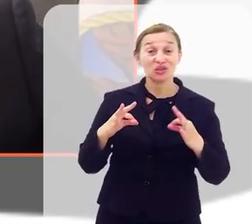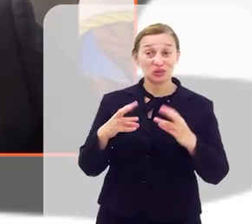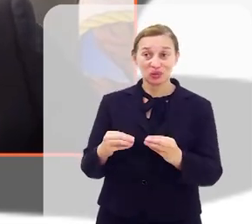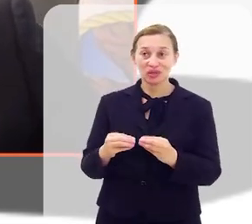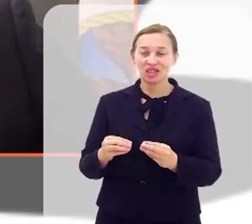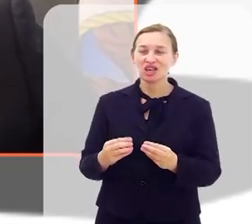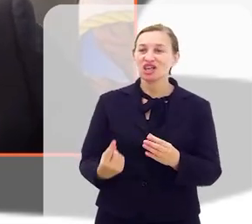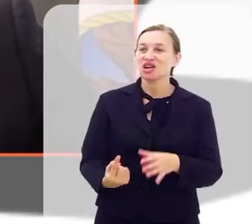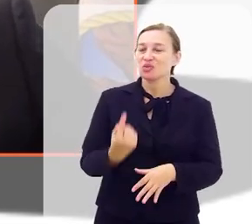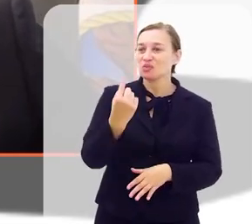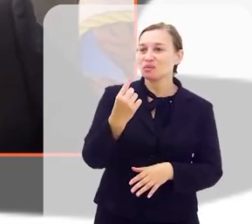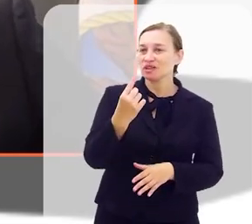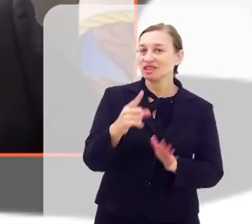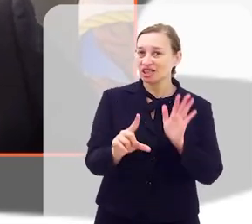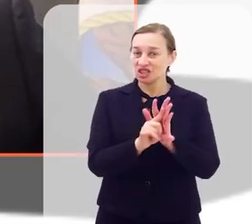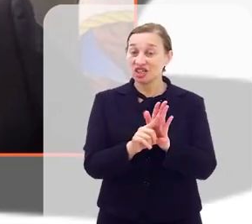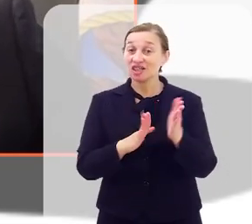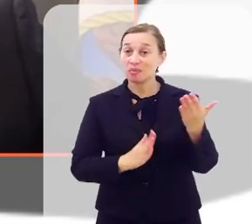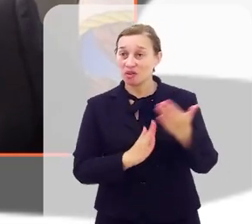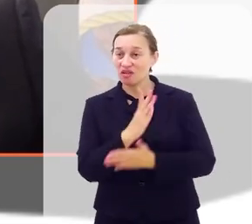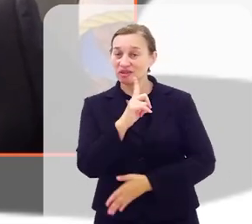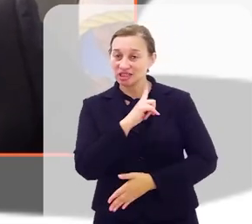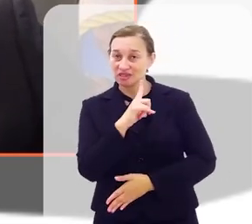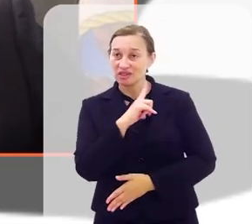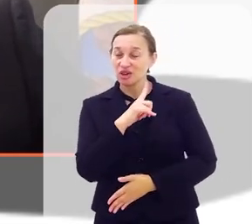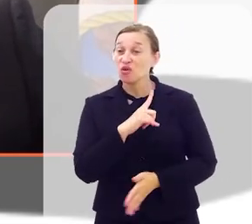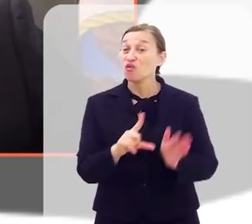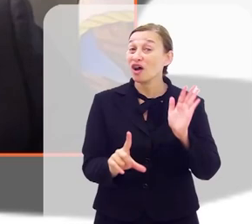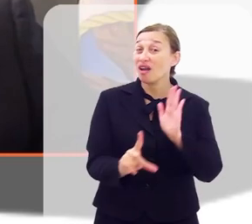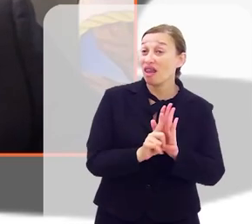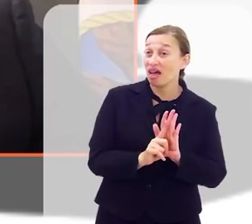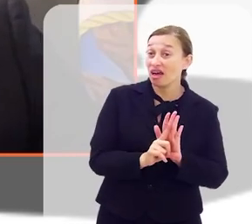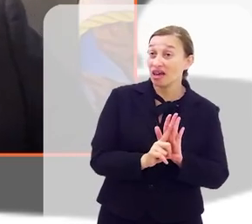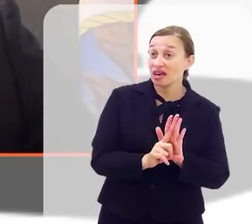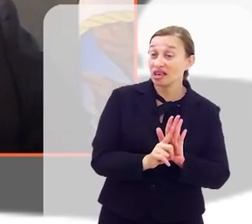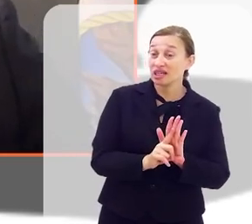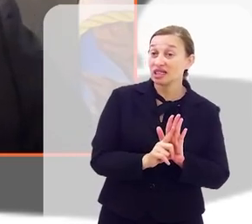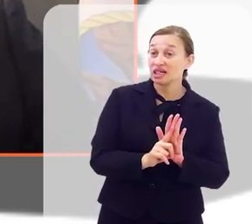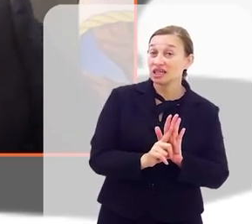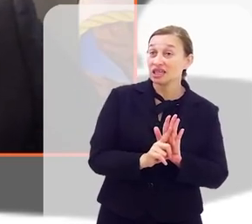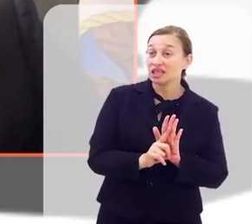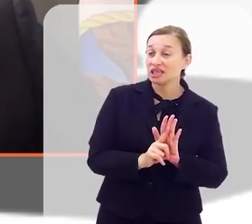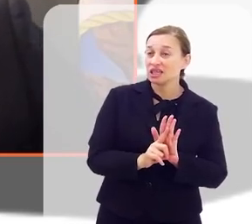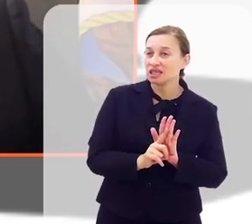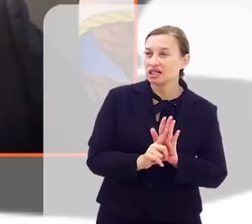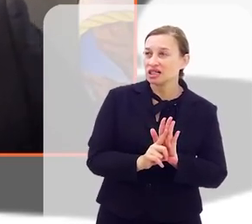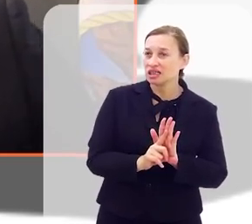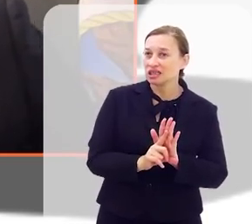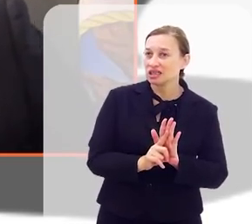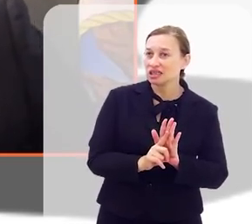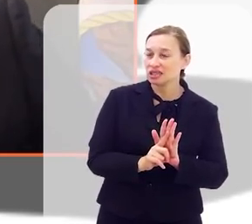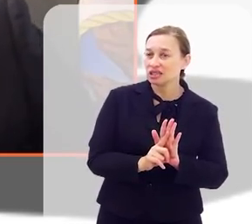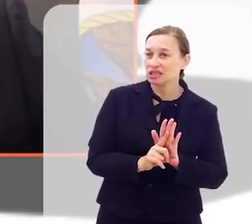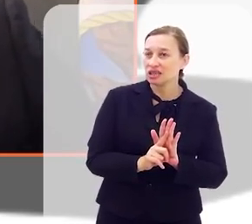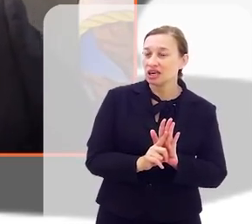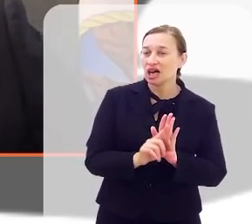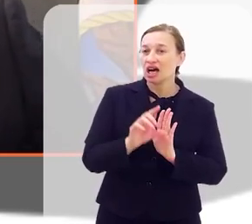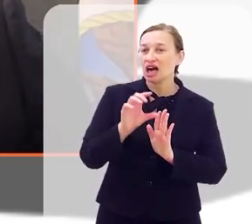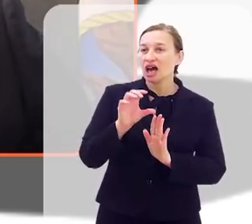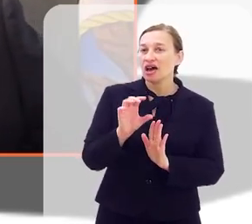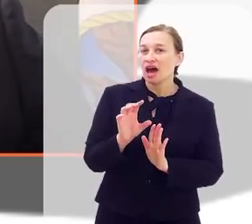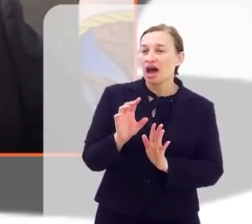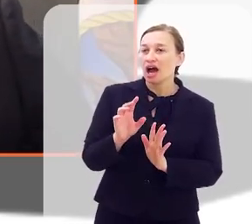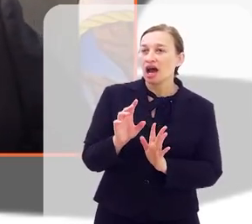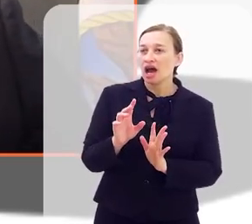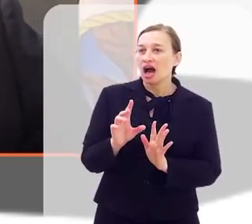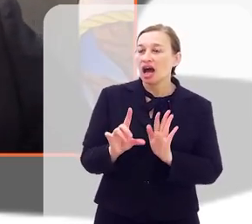leis, Cláudia, que nós tivemos aprovada foi a lei do sídrome de diógenes, que é